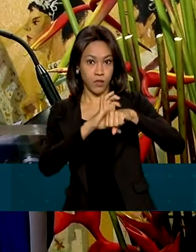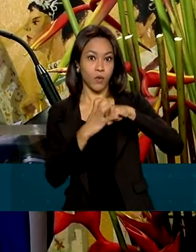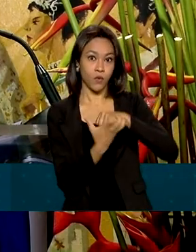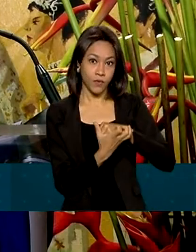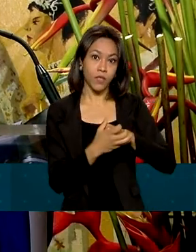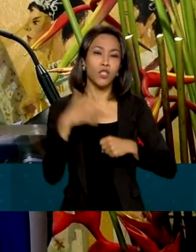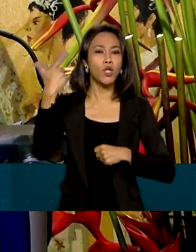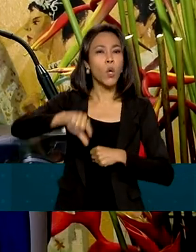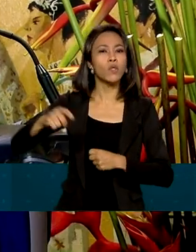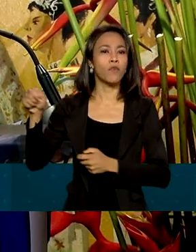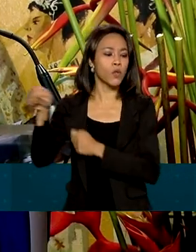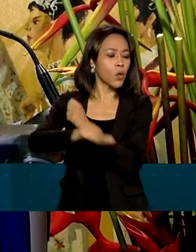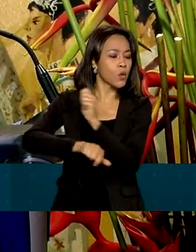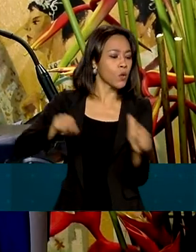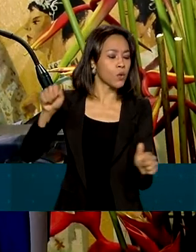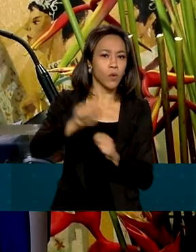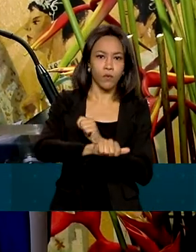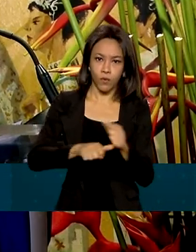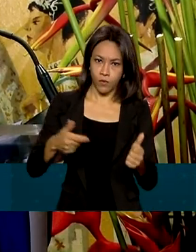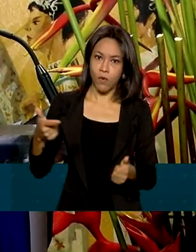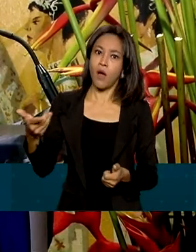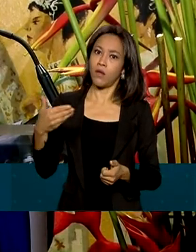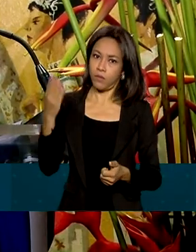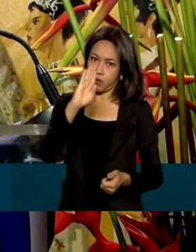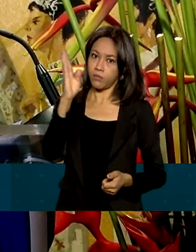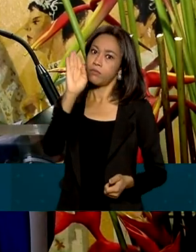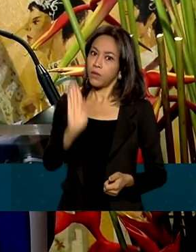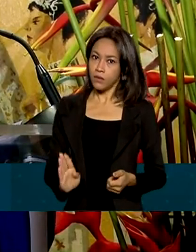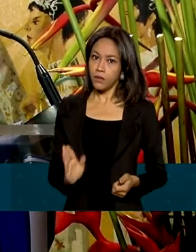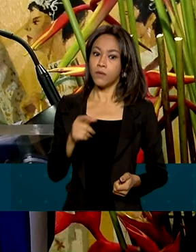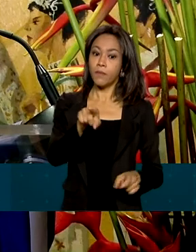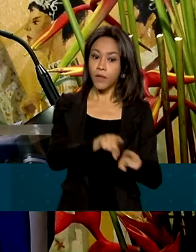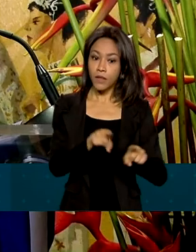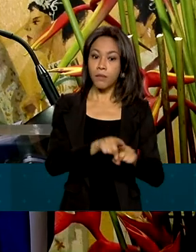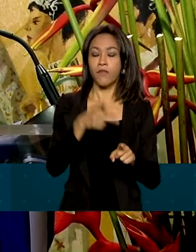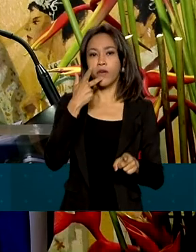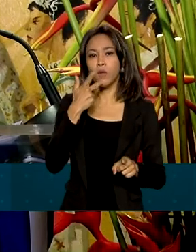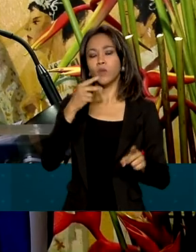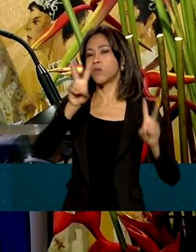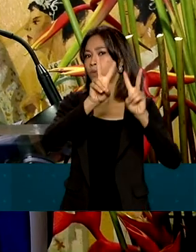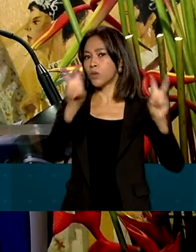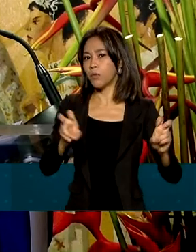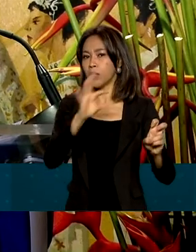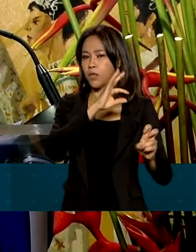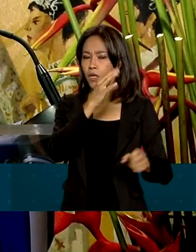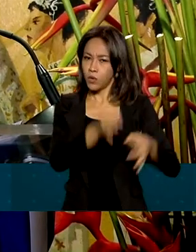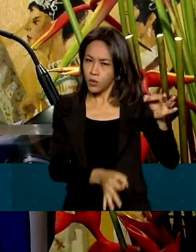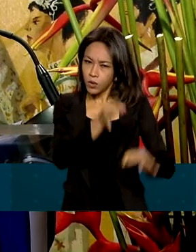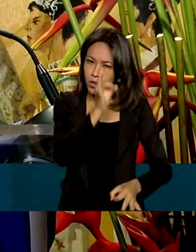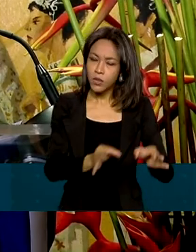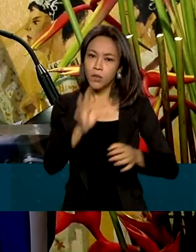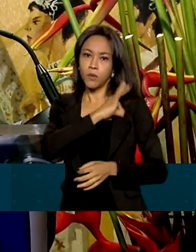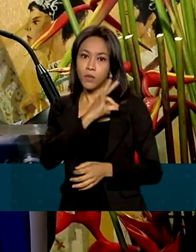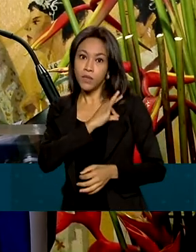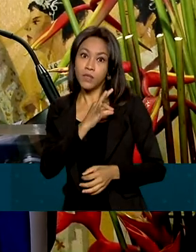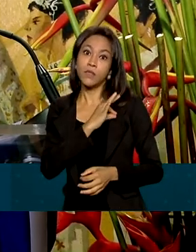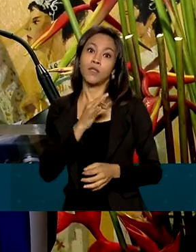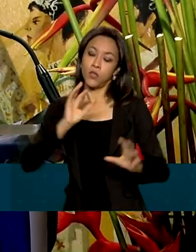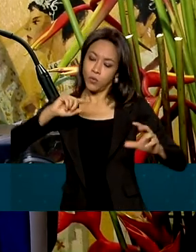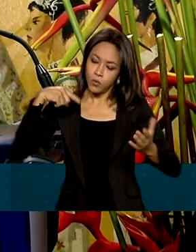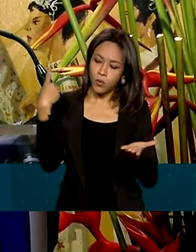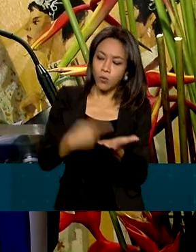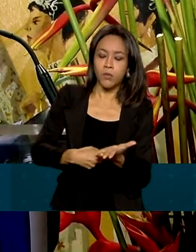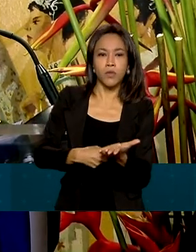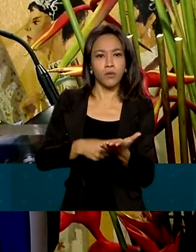que foram doadas, ressaltou a cooperação entre os bancos centrais, a justiça e a polícia para o combate de crimes transnacionais